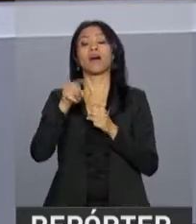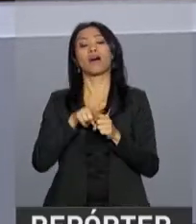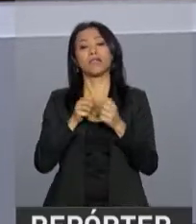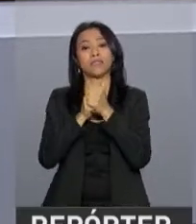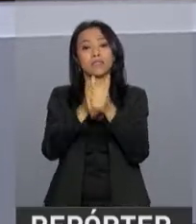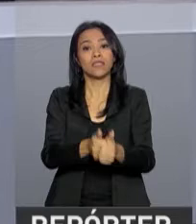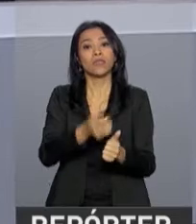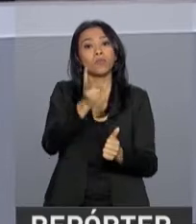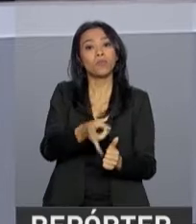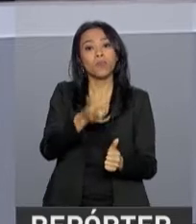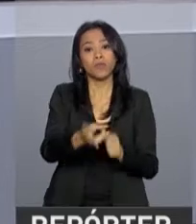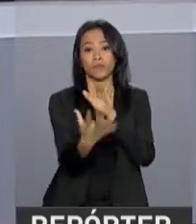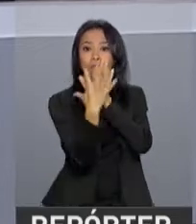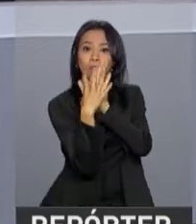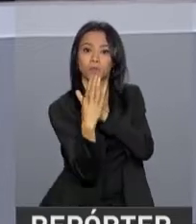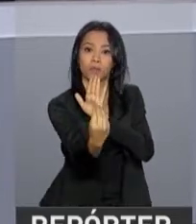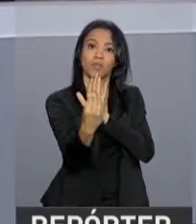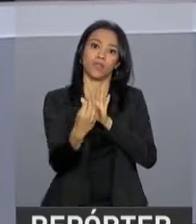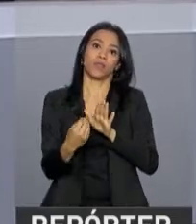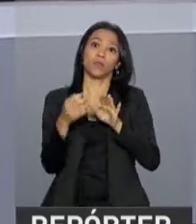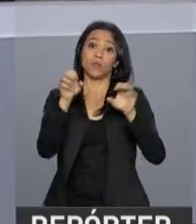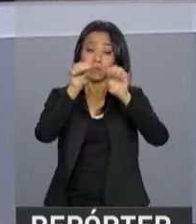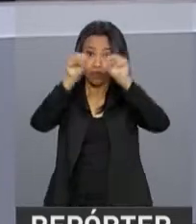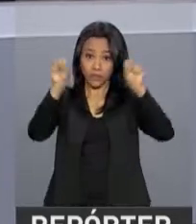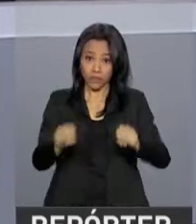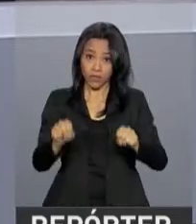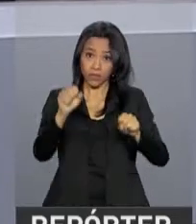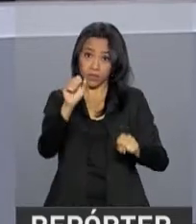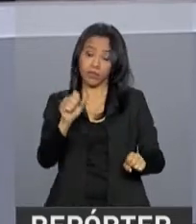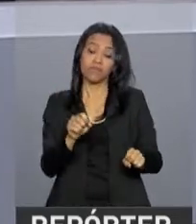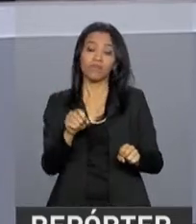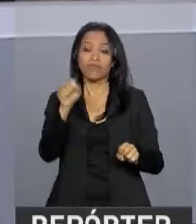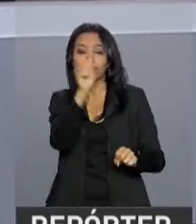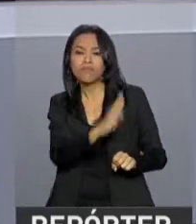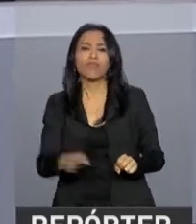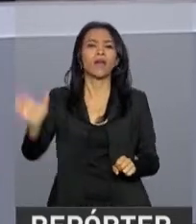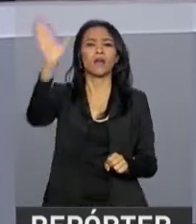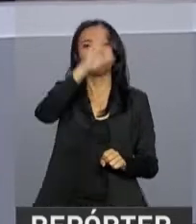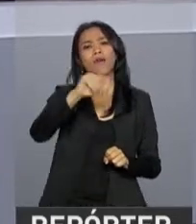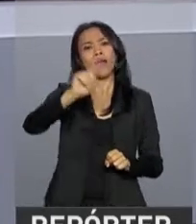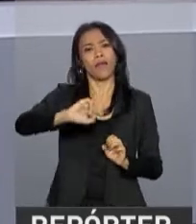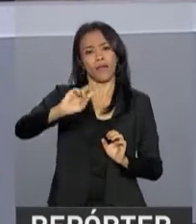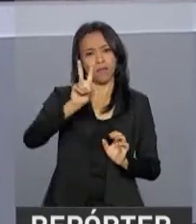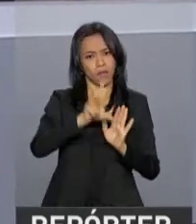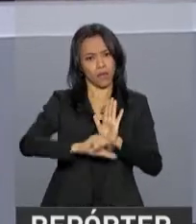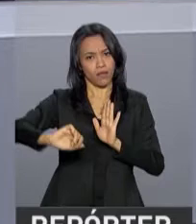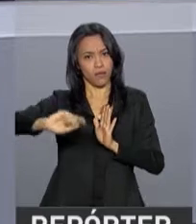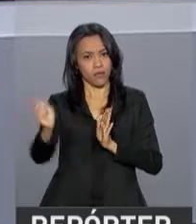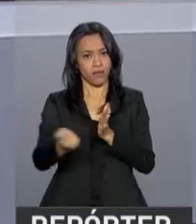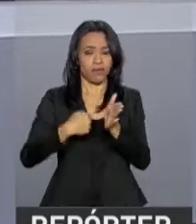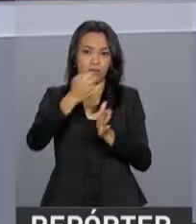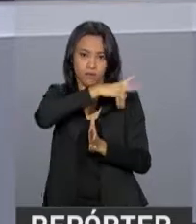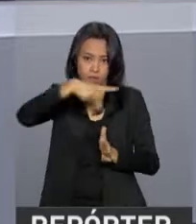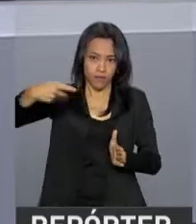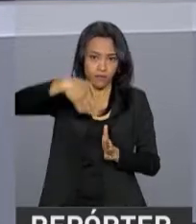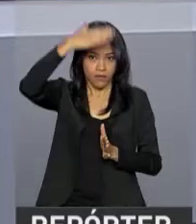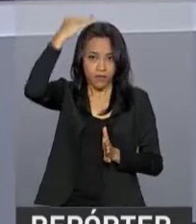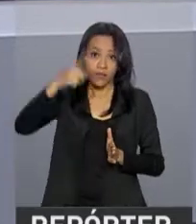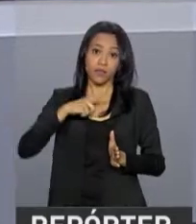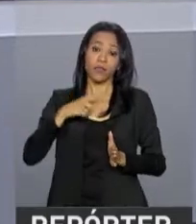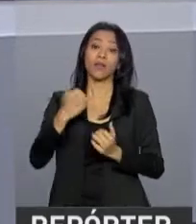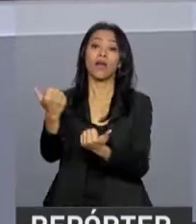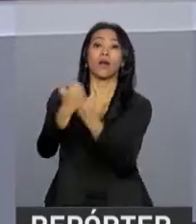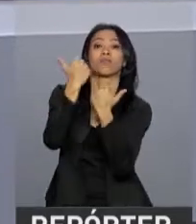integrado. Essa é a meta de uma lei sancionada pelo presidente Michel Temer, que define a atuação conjunta de diferentes órgãos de